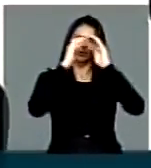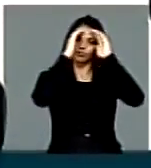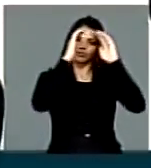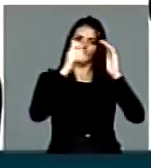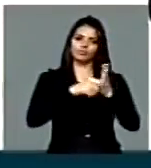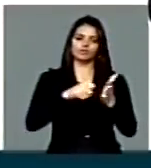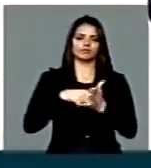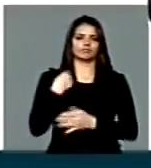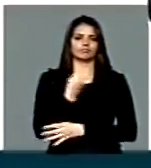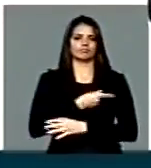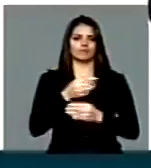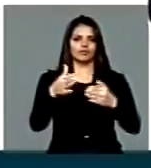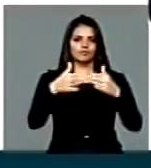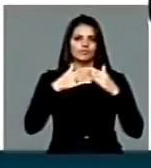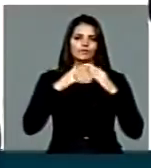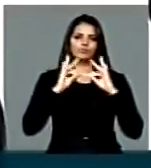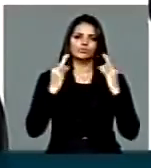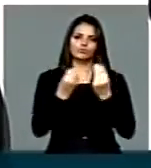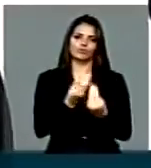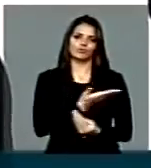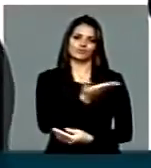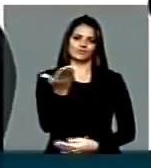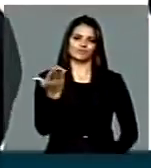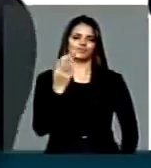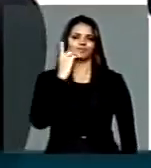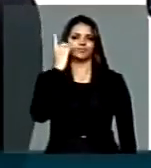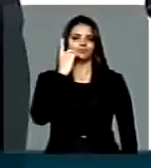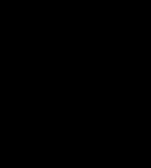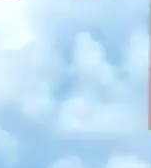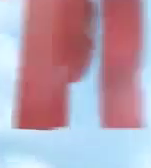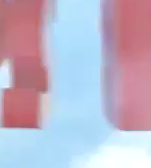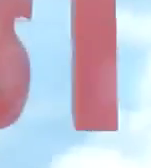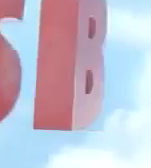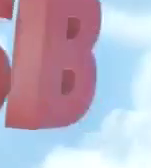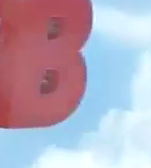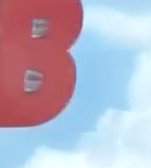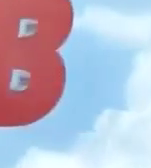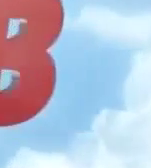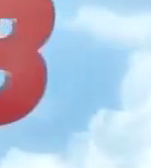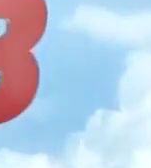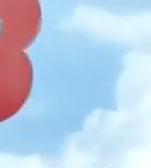a nossa obrigação. Então fica o apelo a todos os companheiros. Convidamos os olhos para...